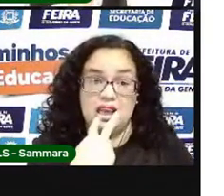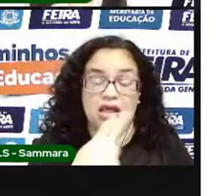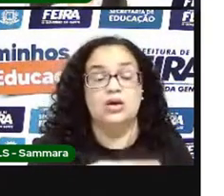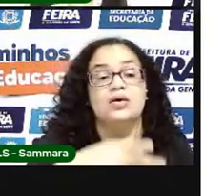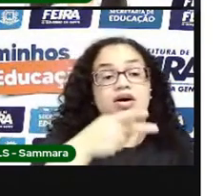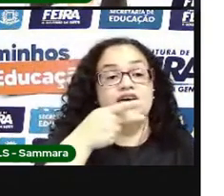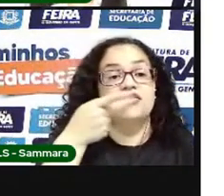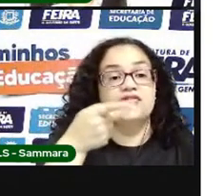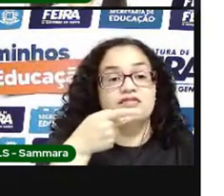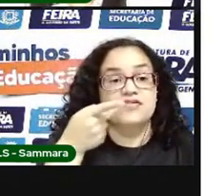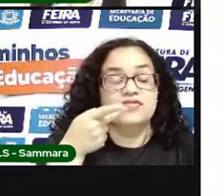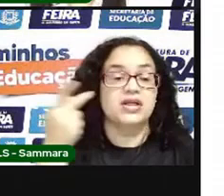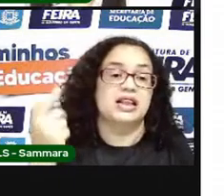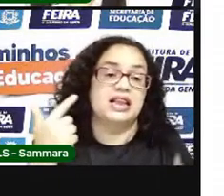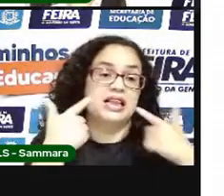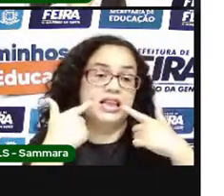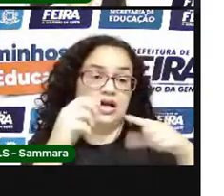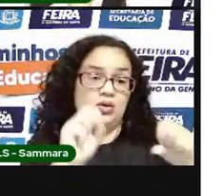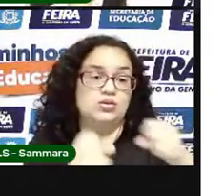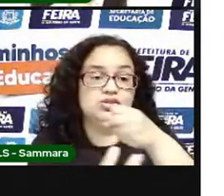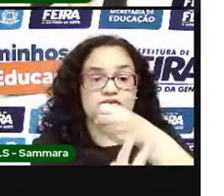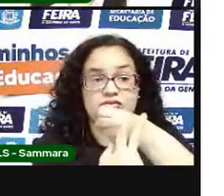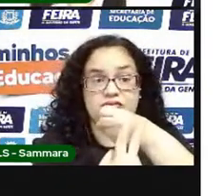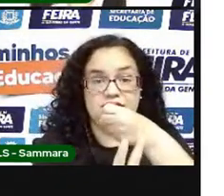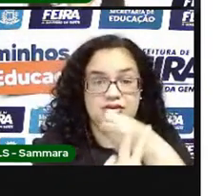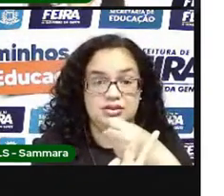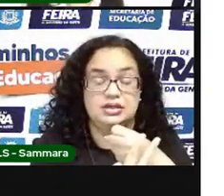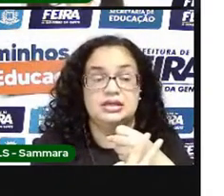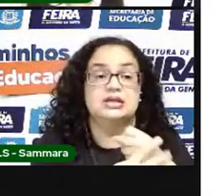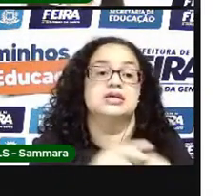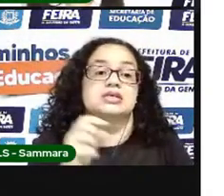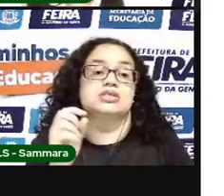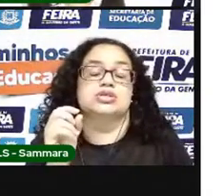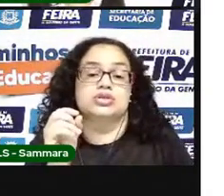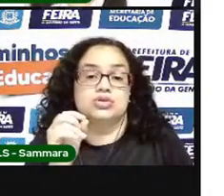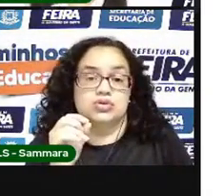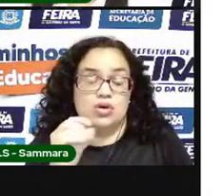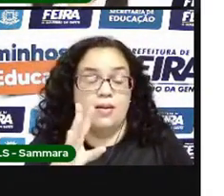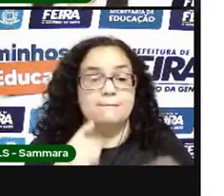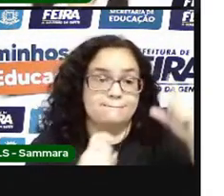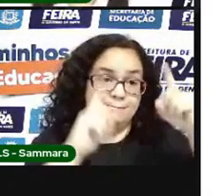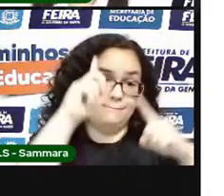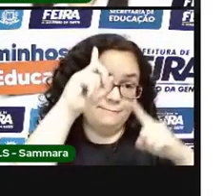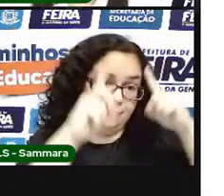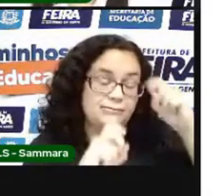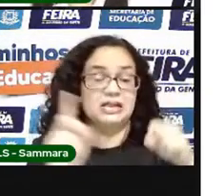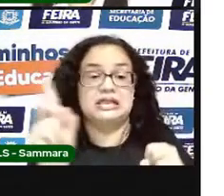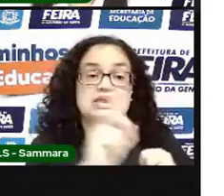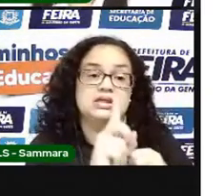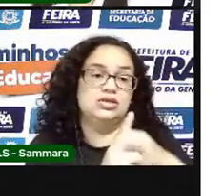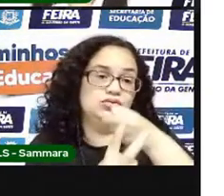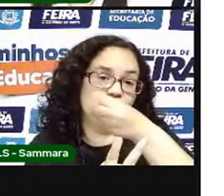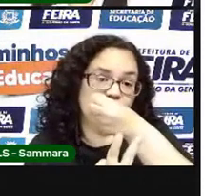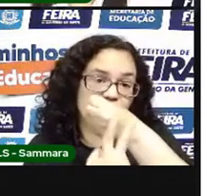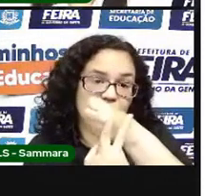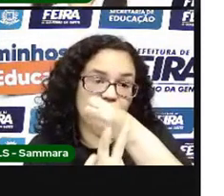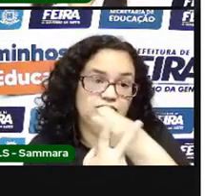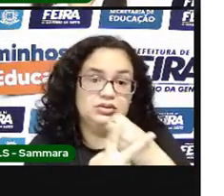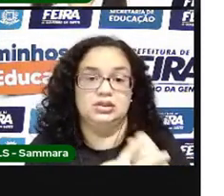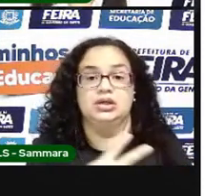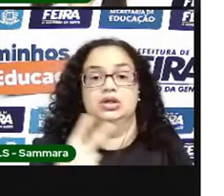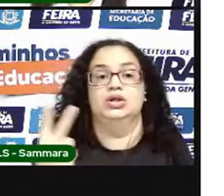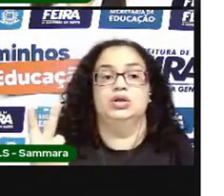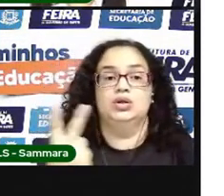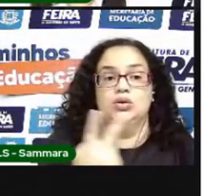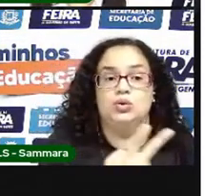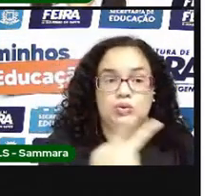É a linguagem verbal. Quando for símbolos e expressões, linguagem não verbal. E quando tiver os dois